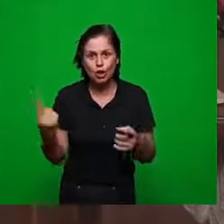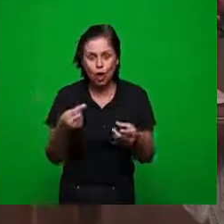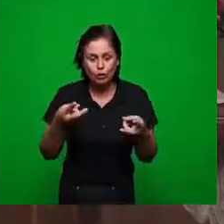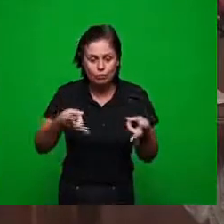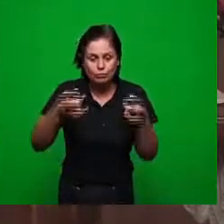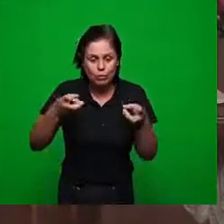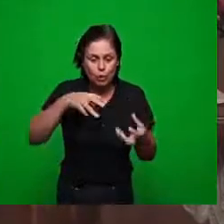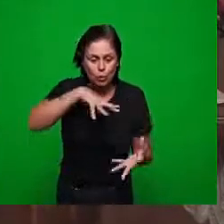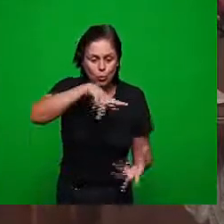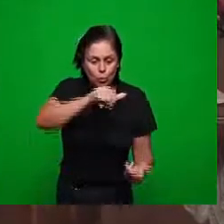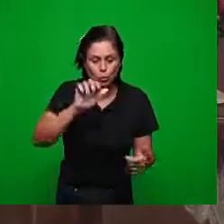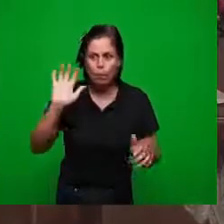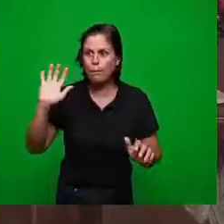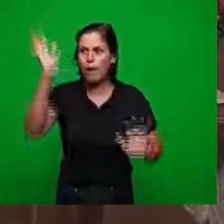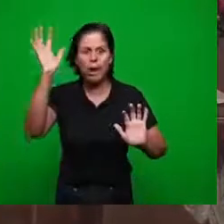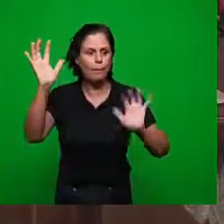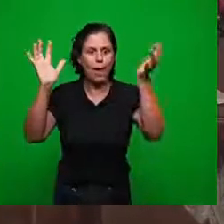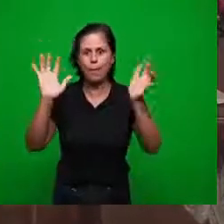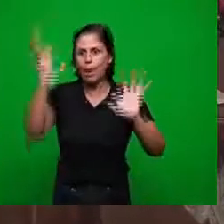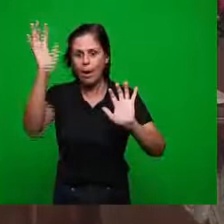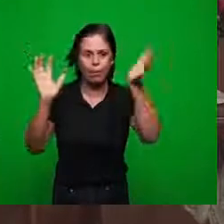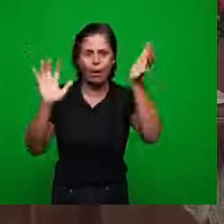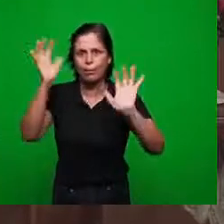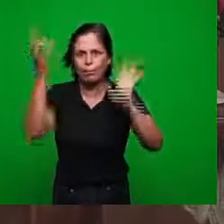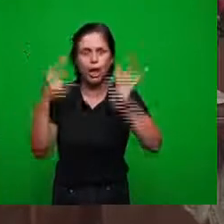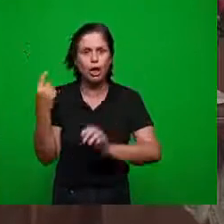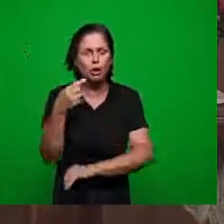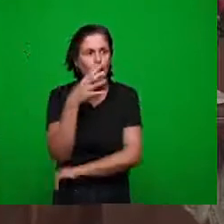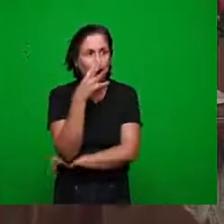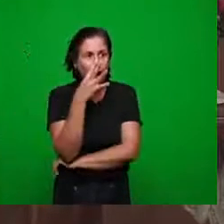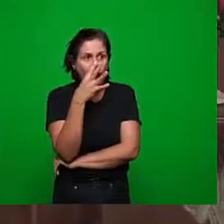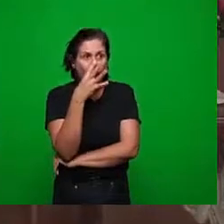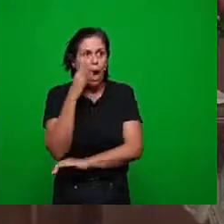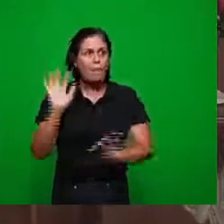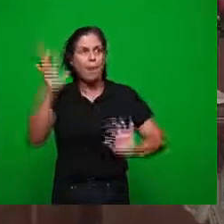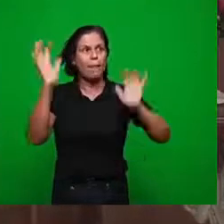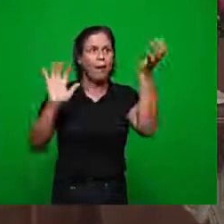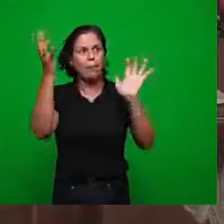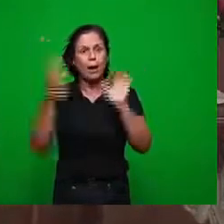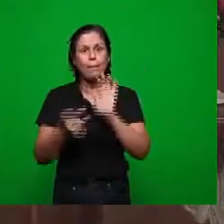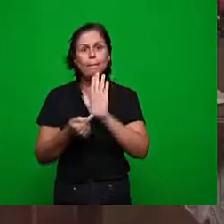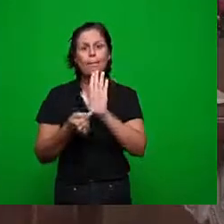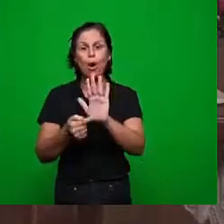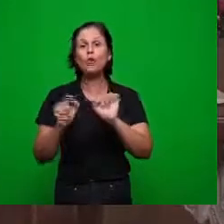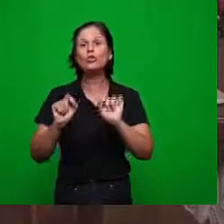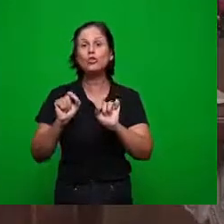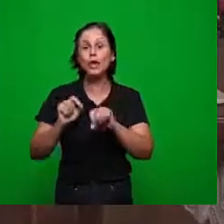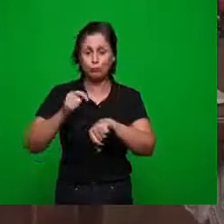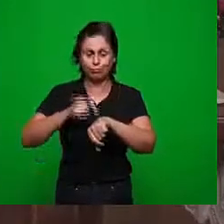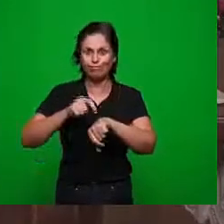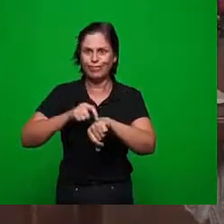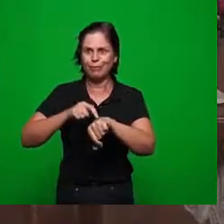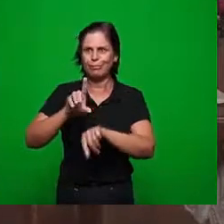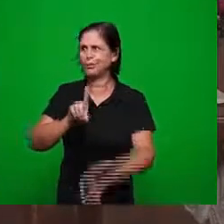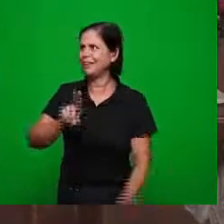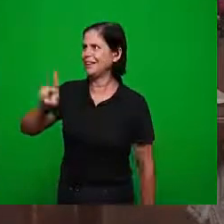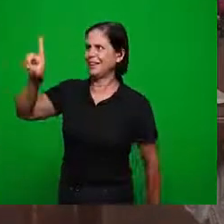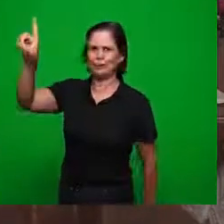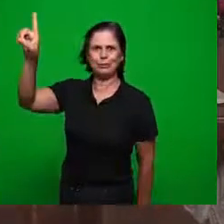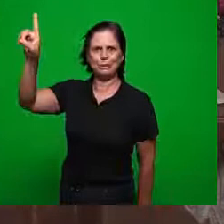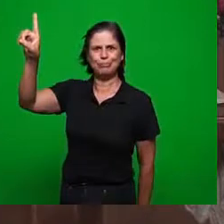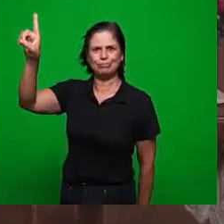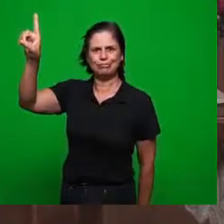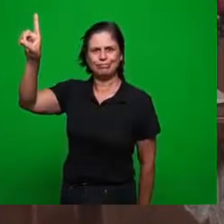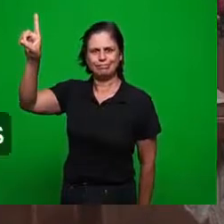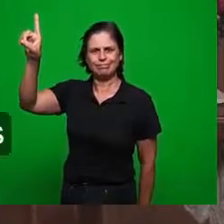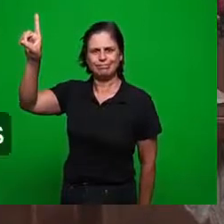que estão diante de nós que marcam o tempo de Deus O